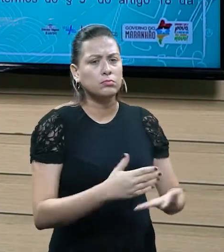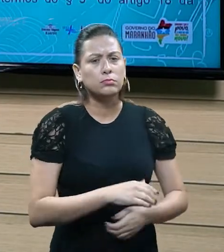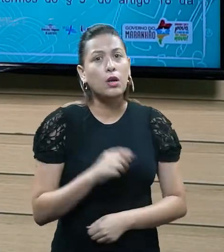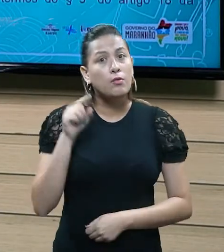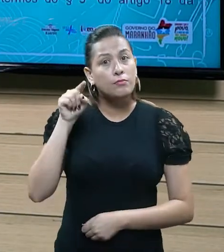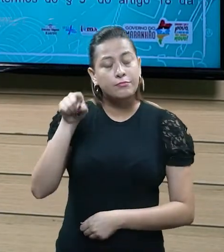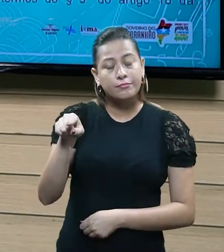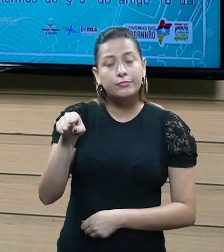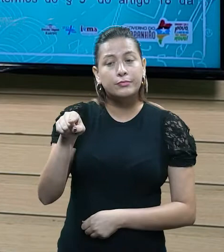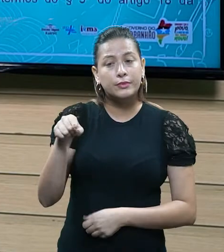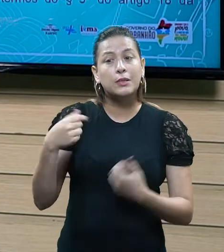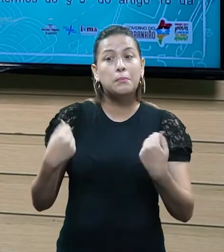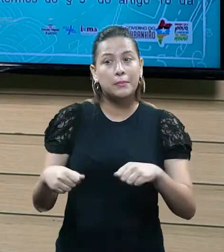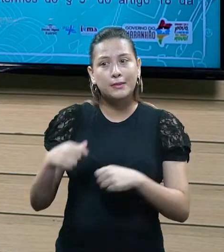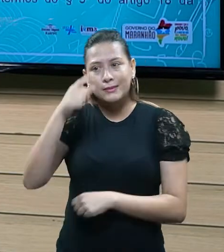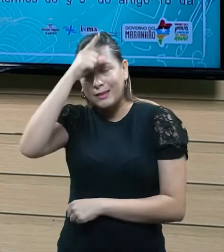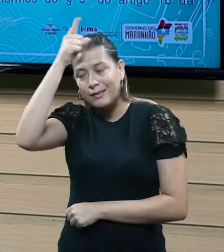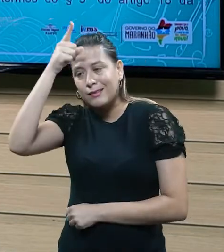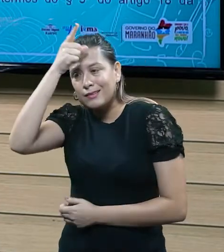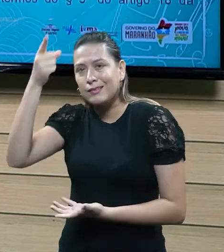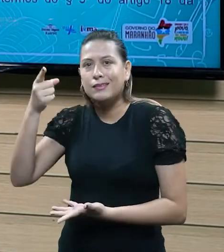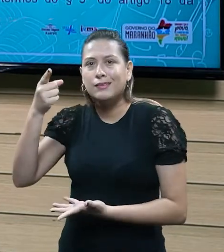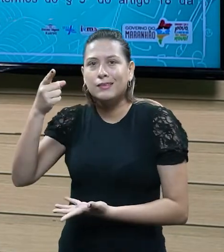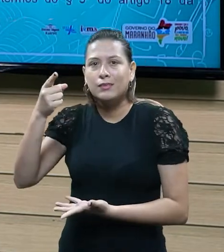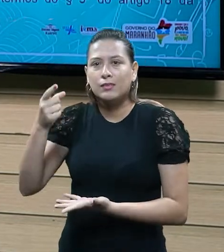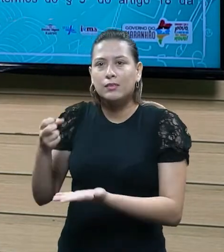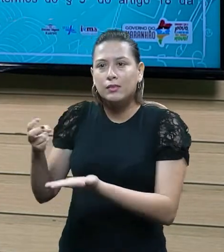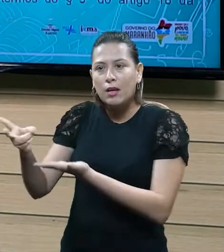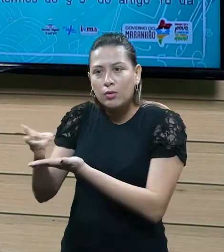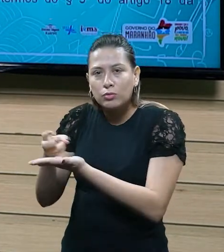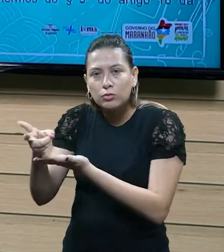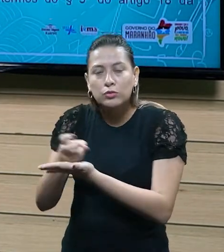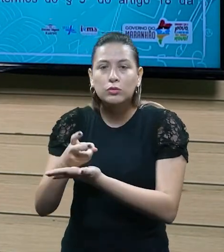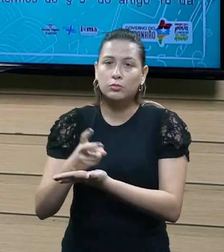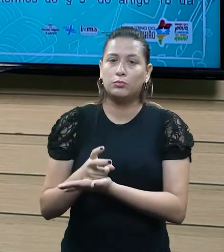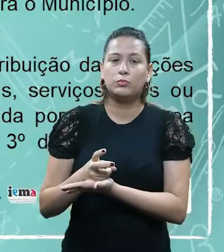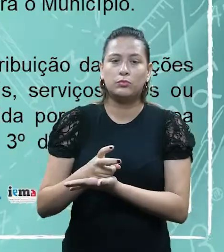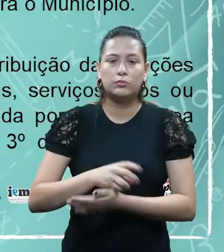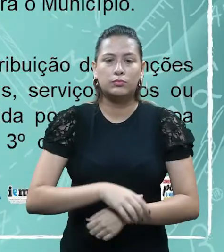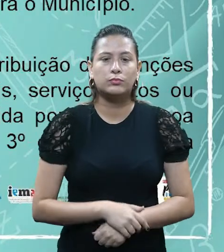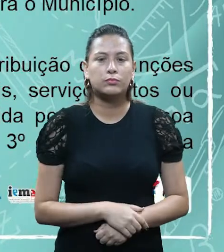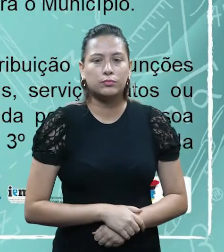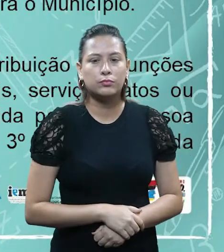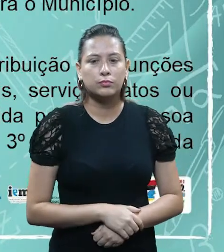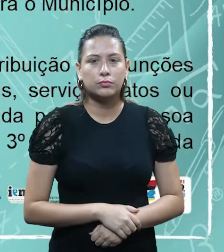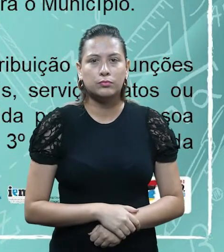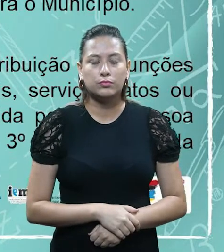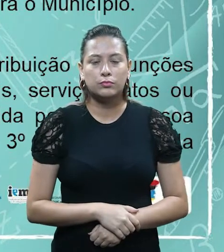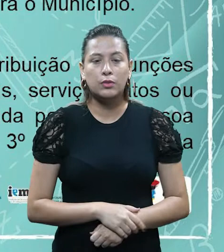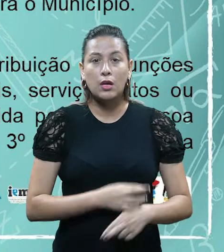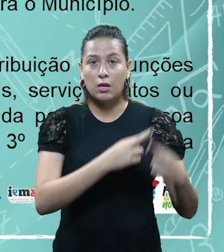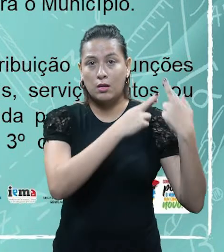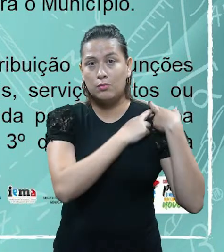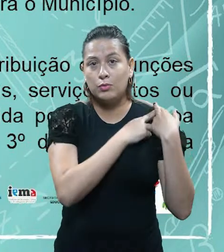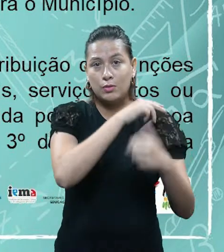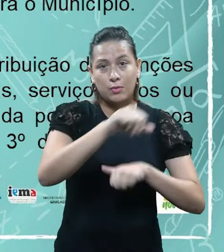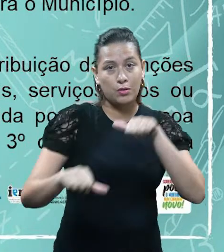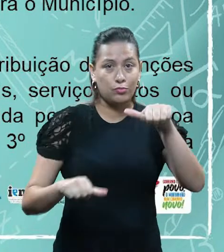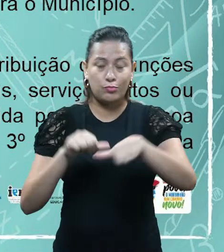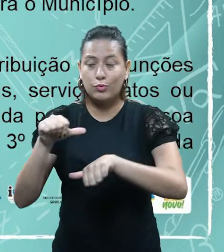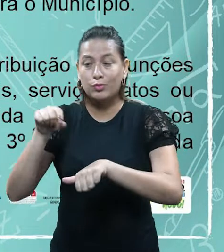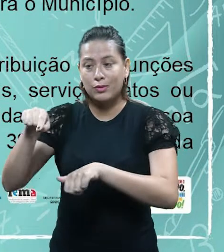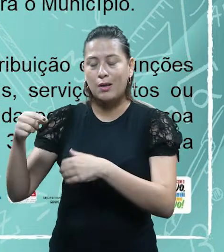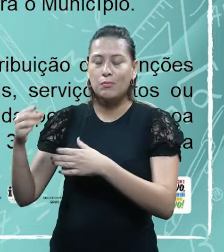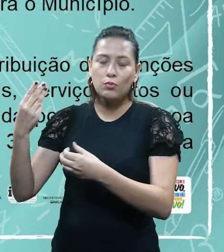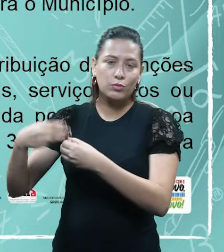justamente você que tem que instituir, você não pode delegar aquela função. E é justamente aqui no nosso artigo